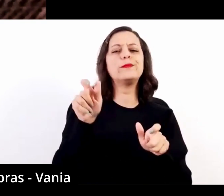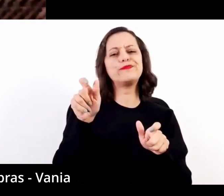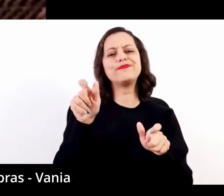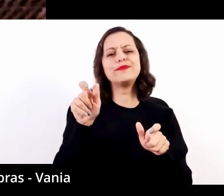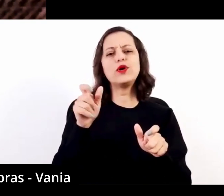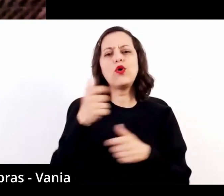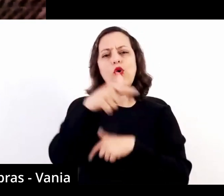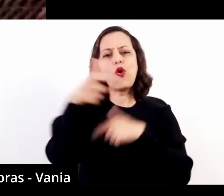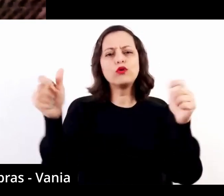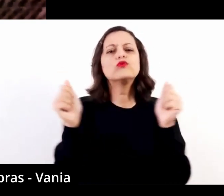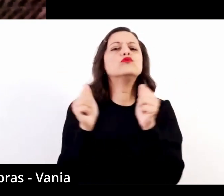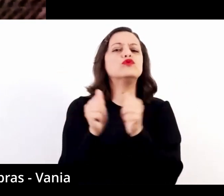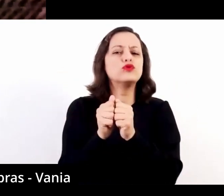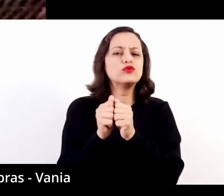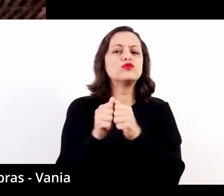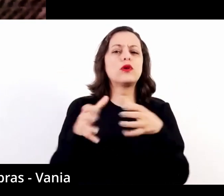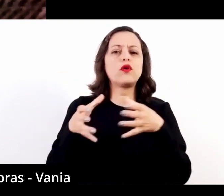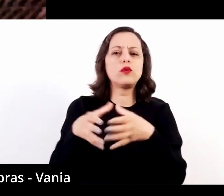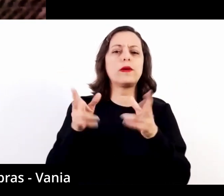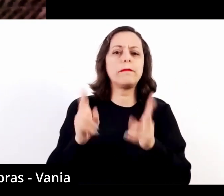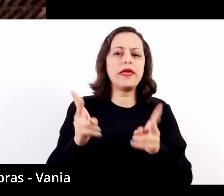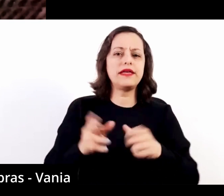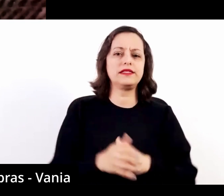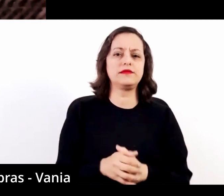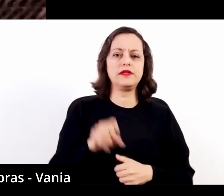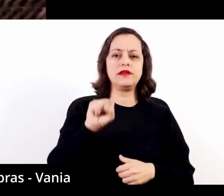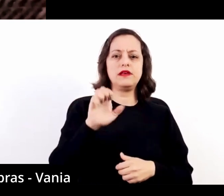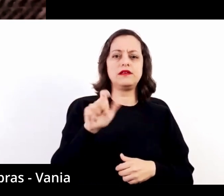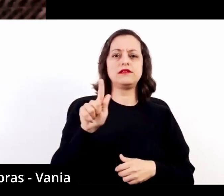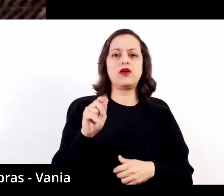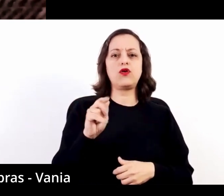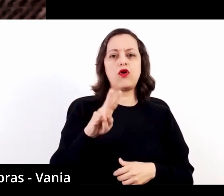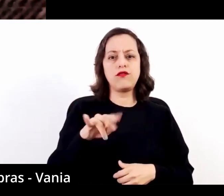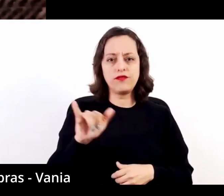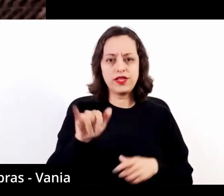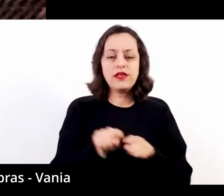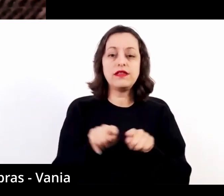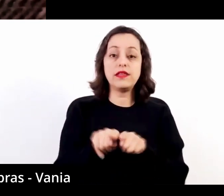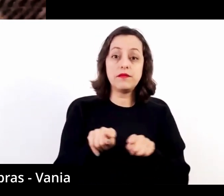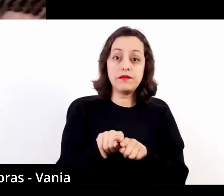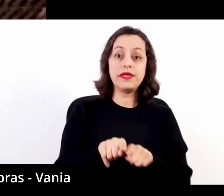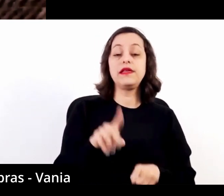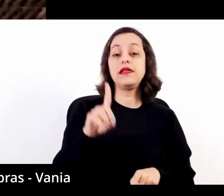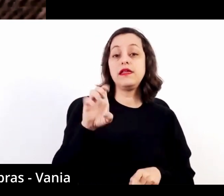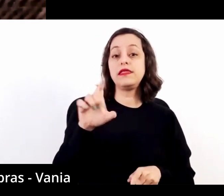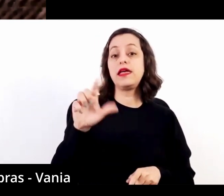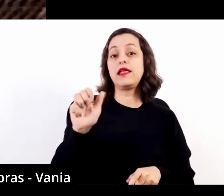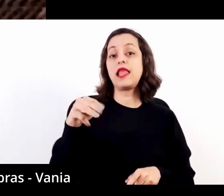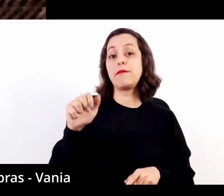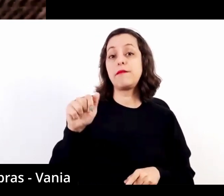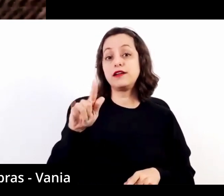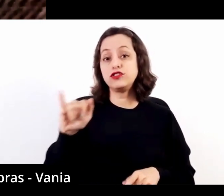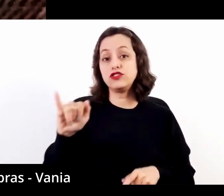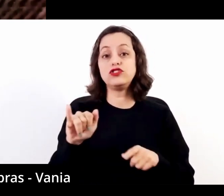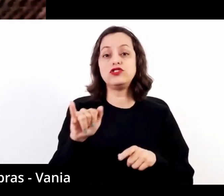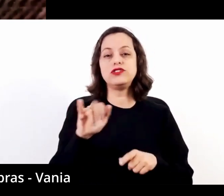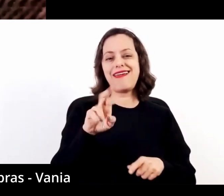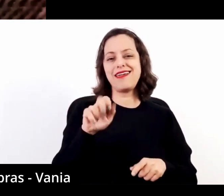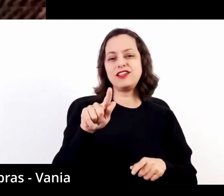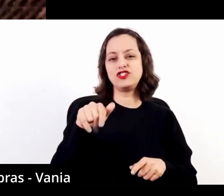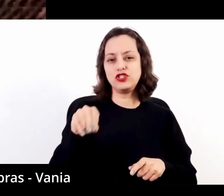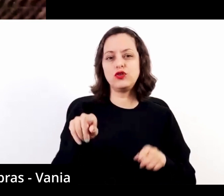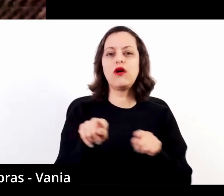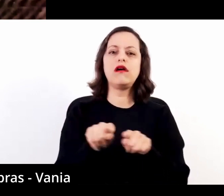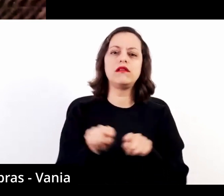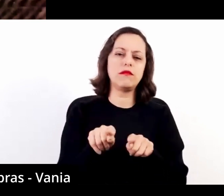fazendo essa dança com eles, o Segovia, o Regino Sanz de la Maza e o Julian Brin, só para a gente citar nomes mais icônicos.